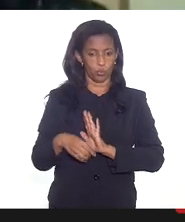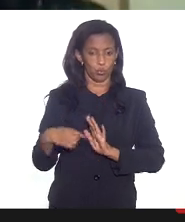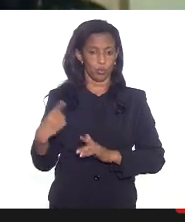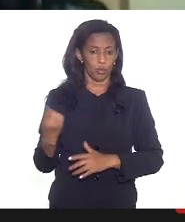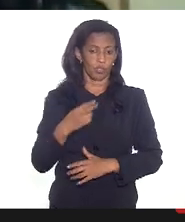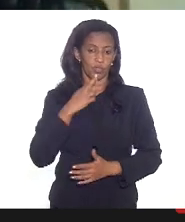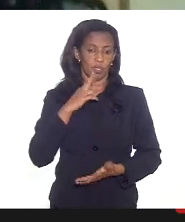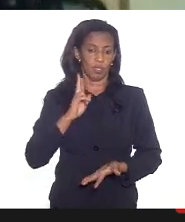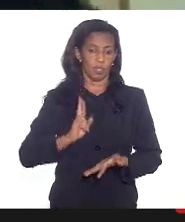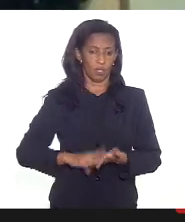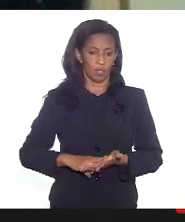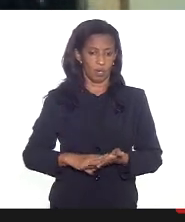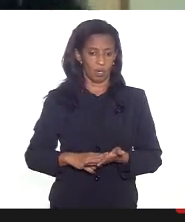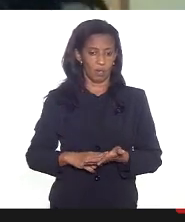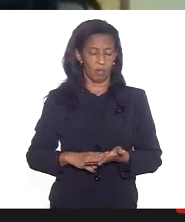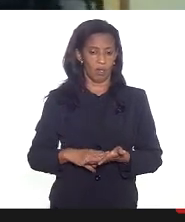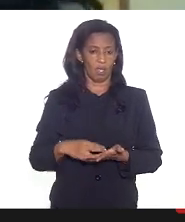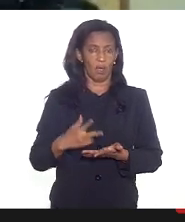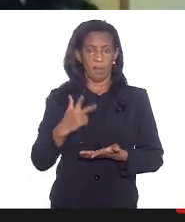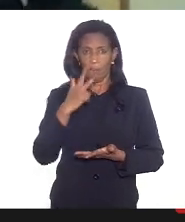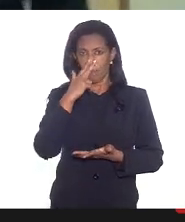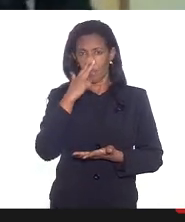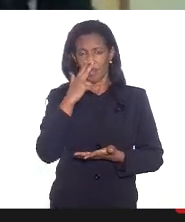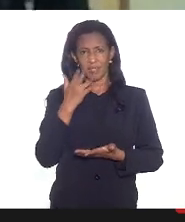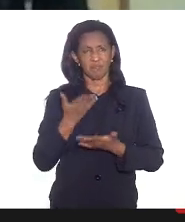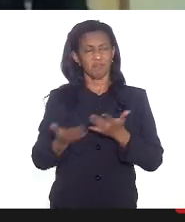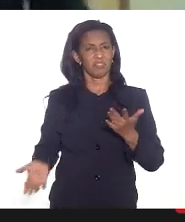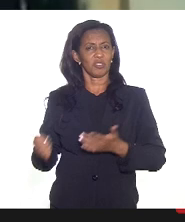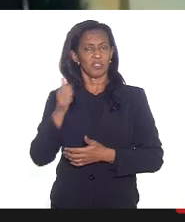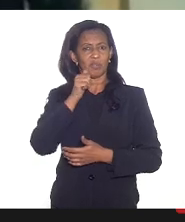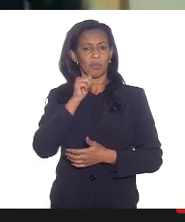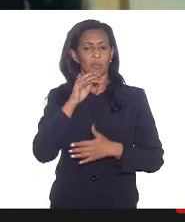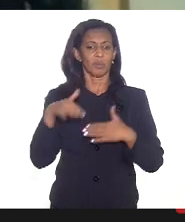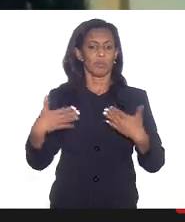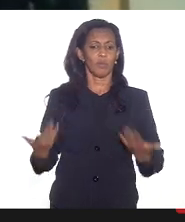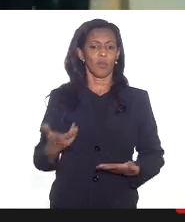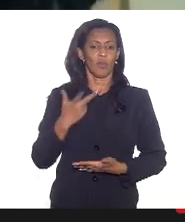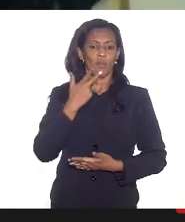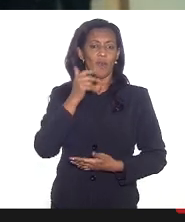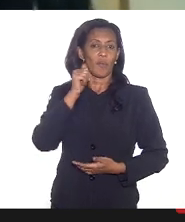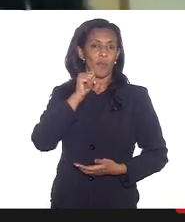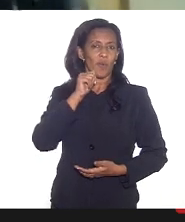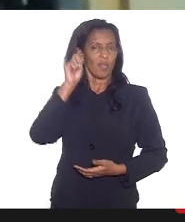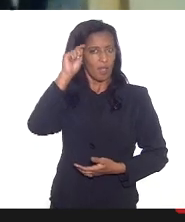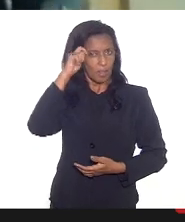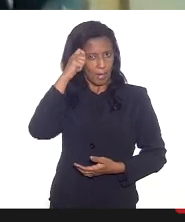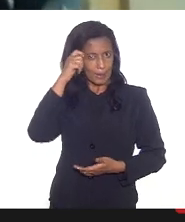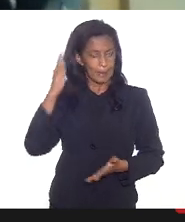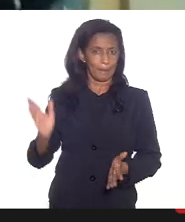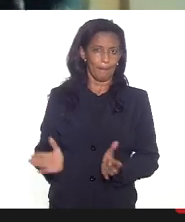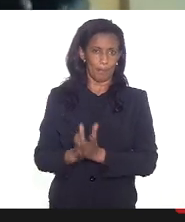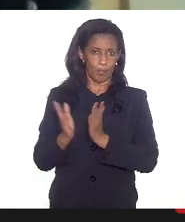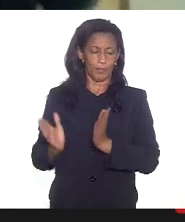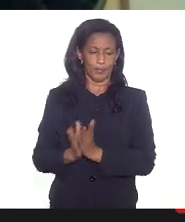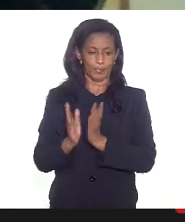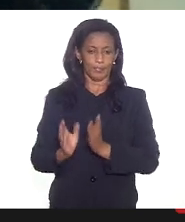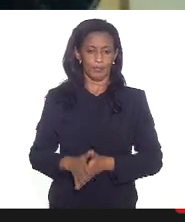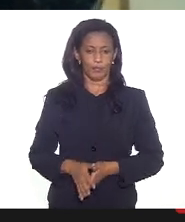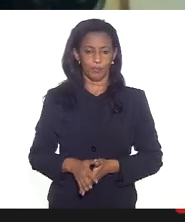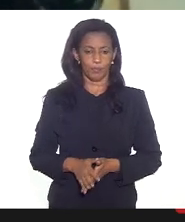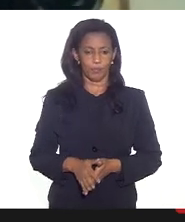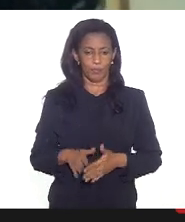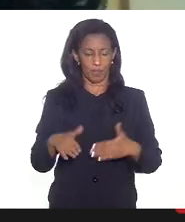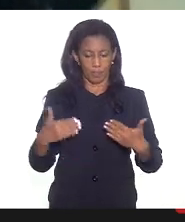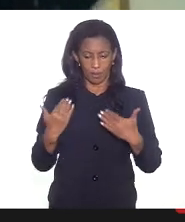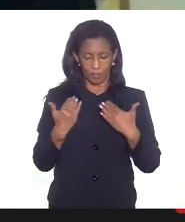reconhecendo aí é um descarte das mulheres sobretudo quando a gente está falando de mulheres negras e pobres então